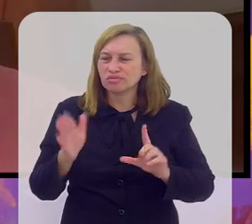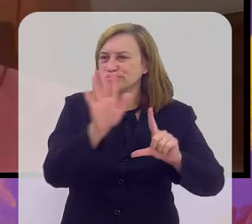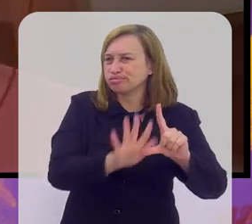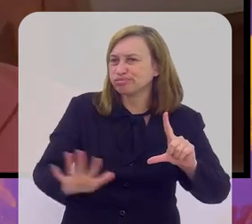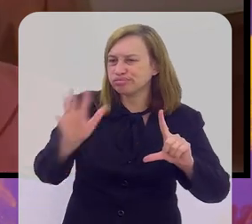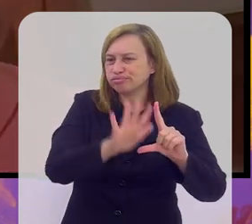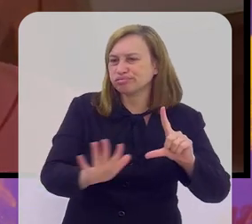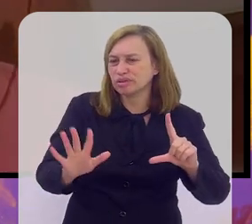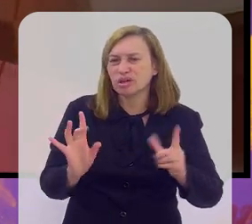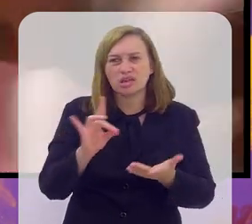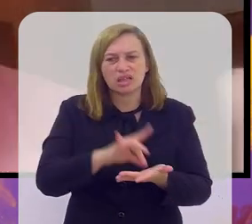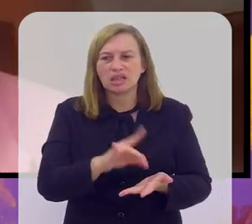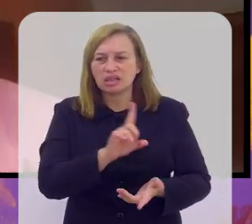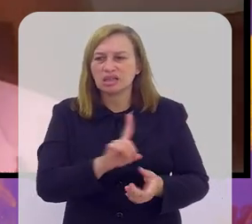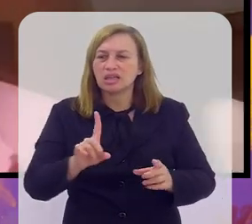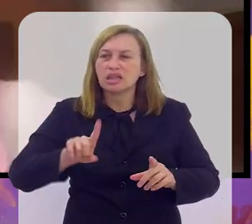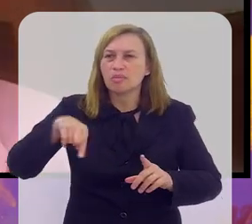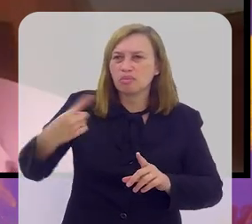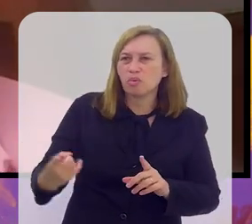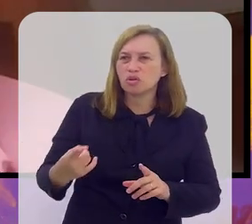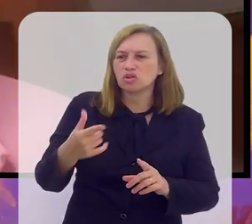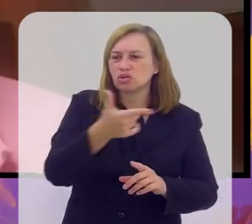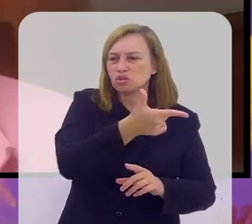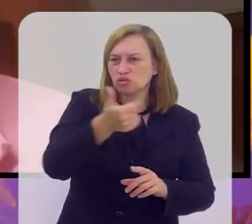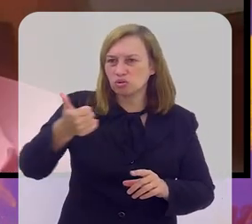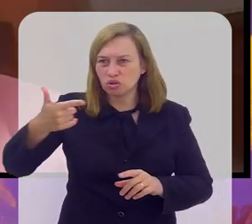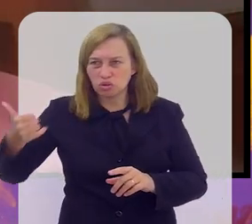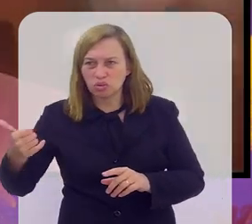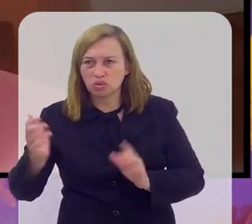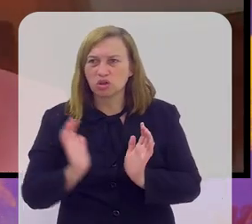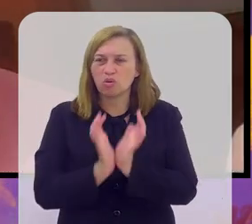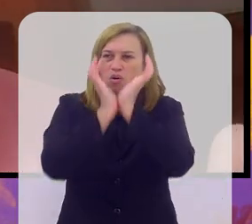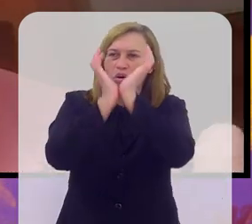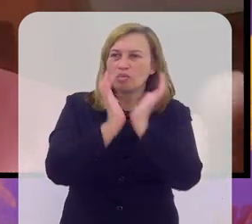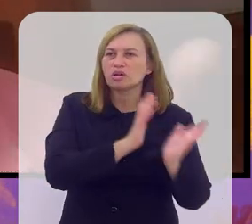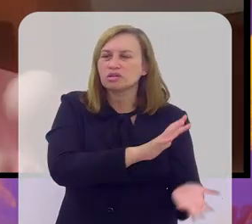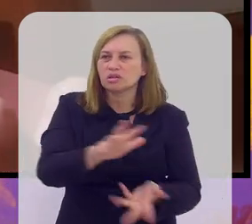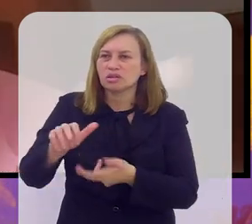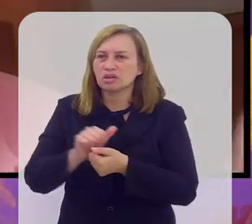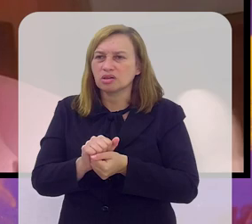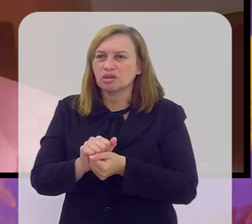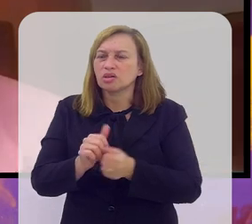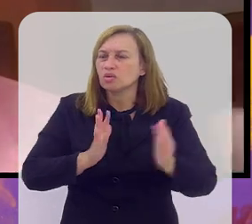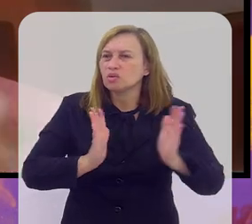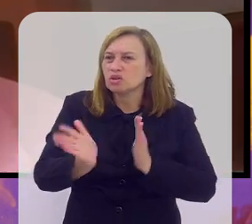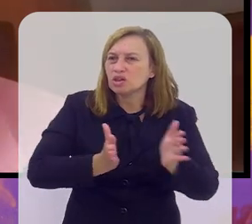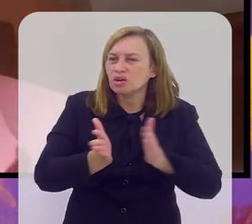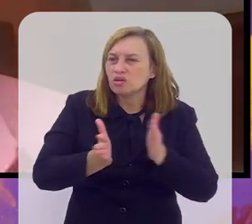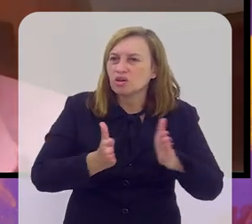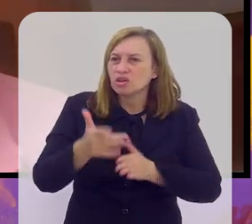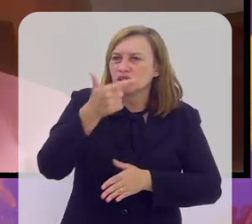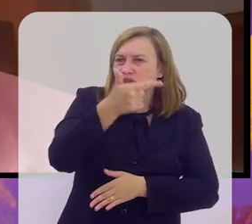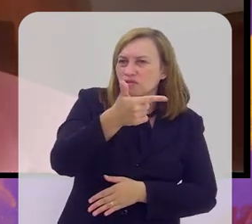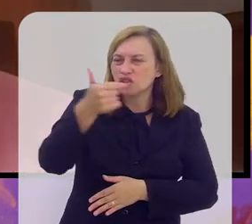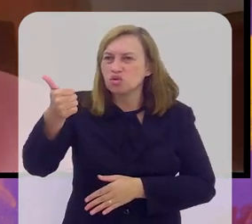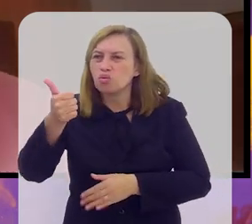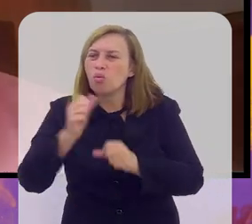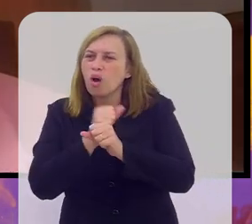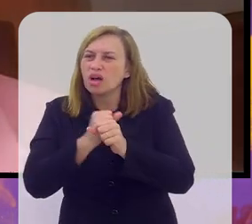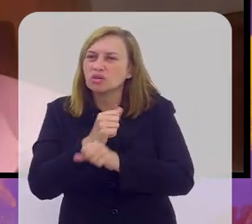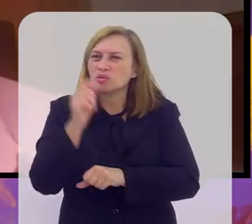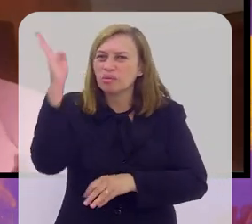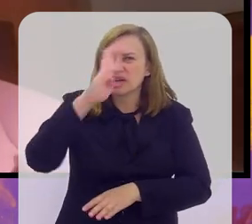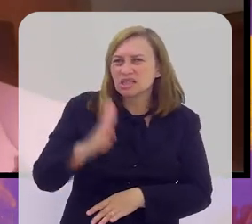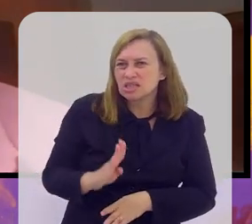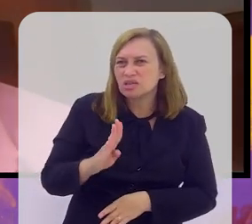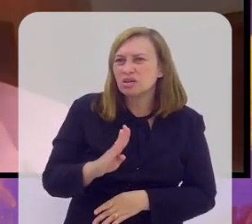isso não se materializou. Depois da Copa de 2002, ou seja, estamos falando de coisas que aconteceram no intervalo de 21 anos,